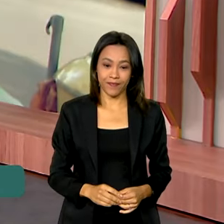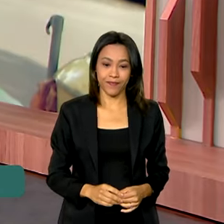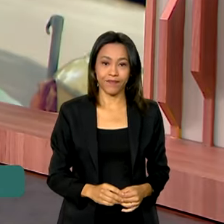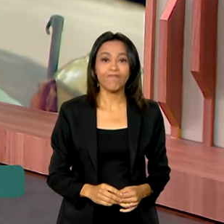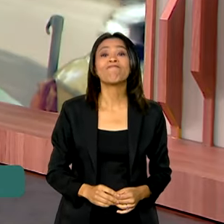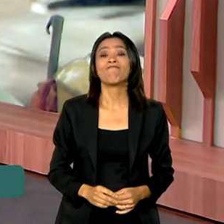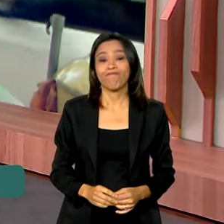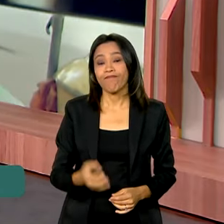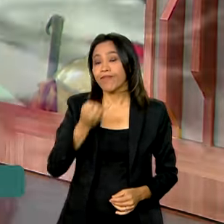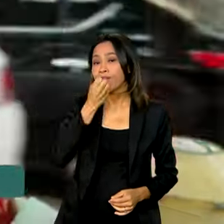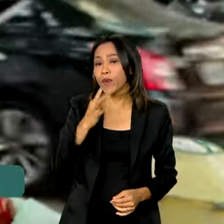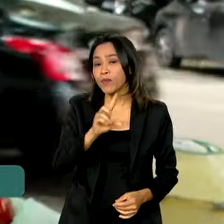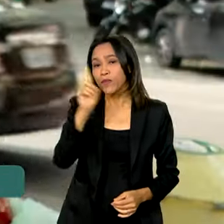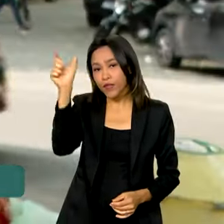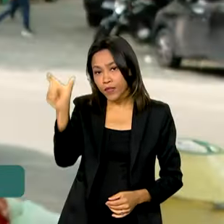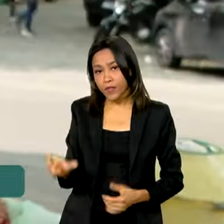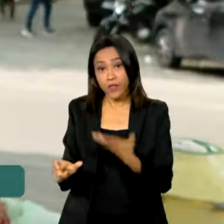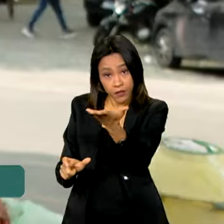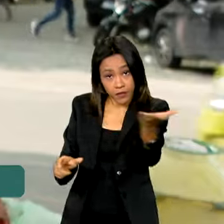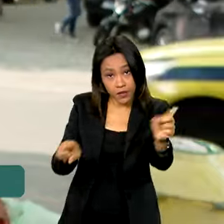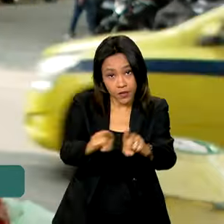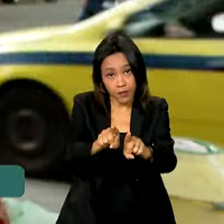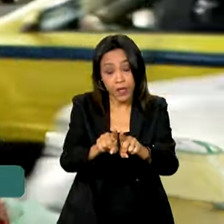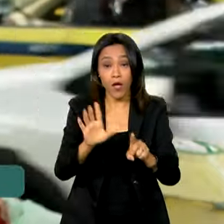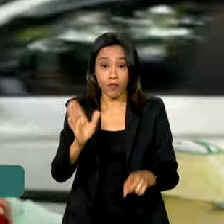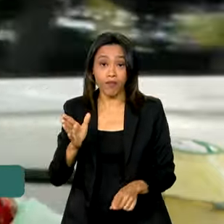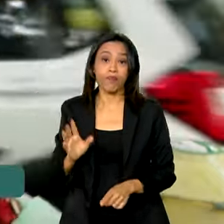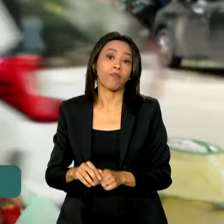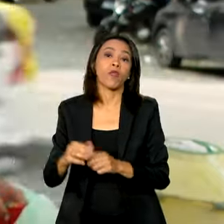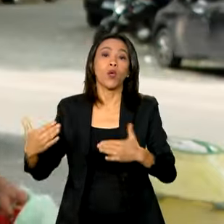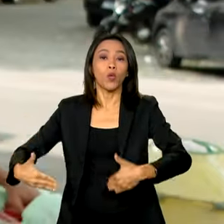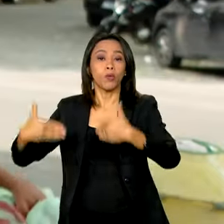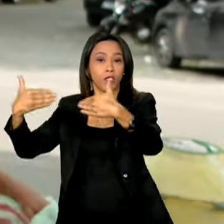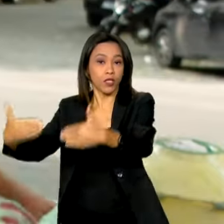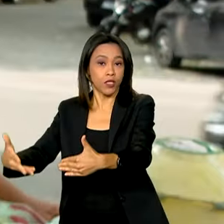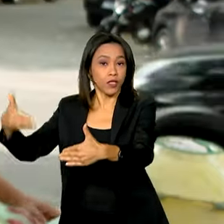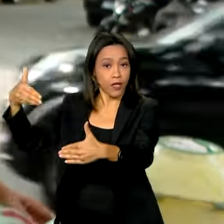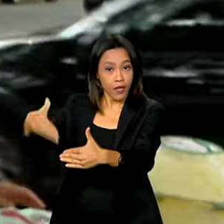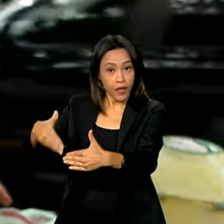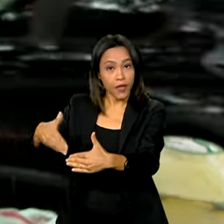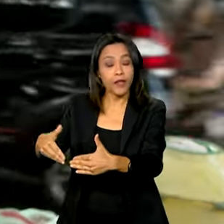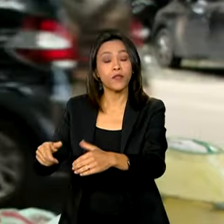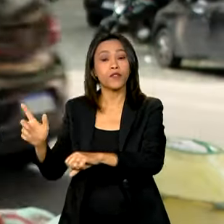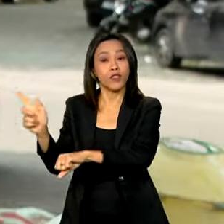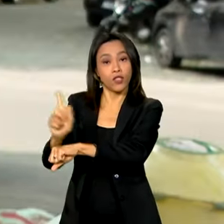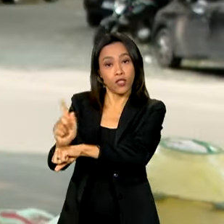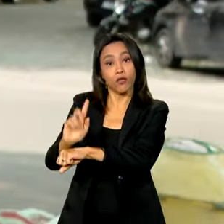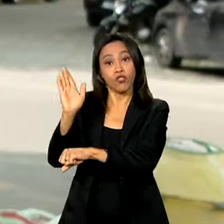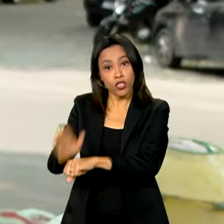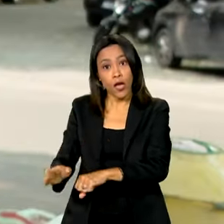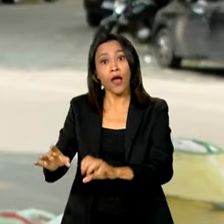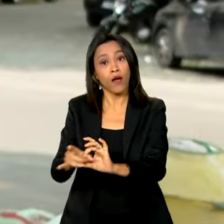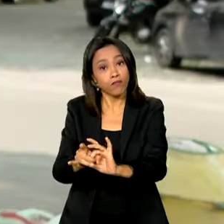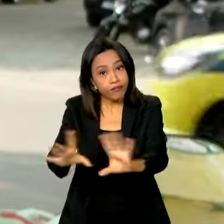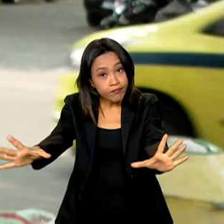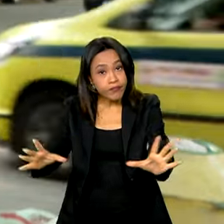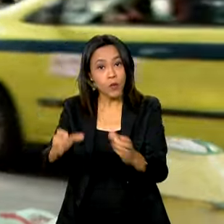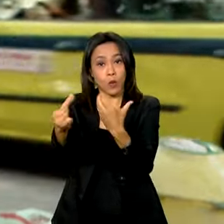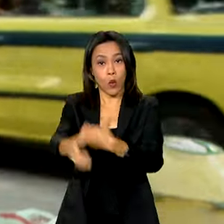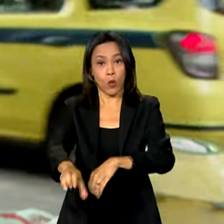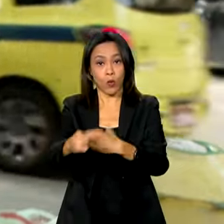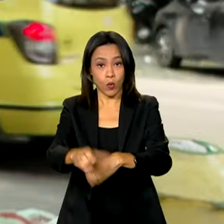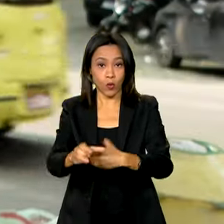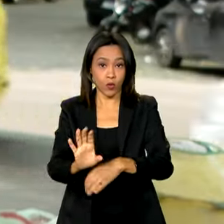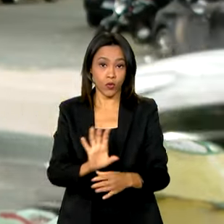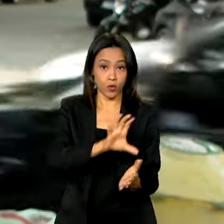Bom dia, Carolina. Bom dia a todos. Isso mesmo. Ministério da Gestão e da Inovação e Serviços Públicos autorizou concursos públicos para